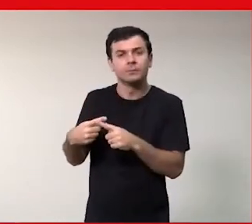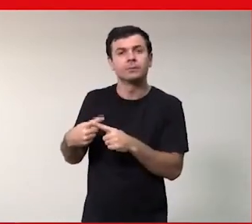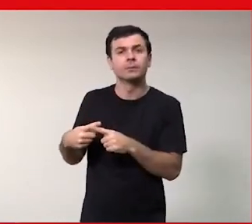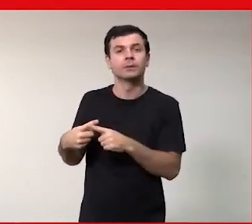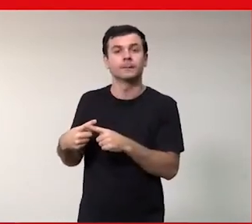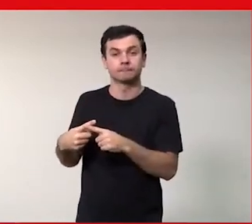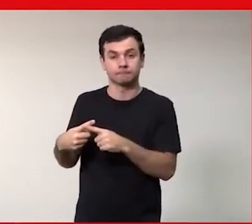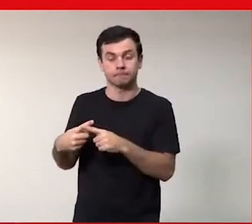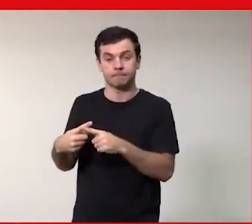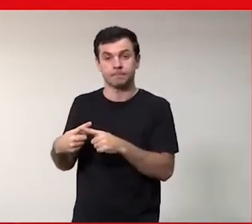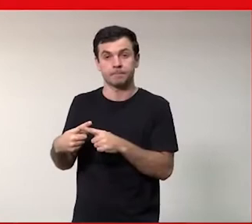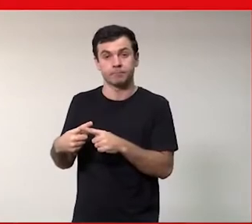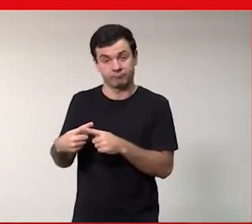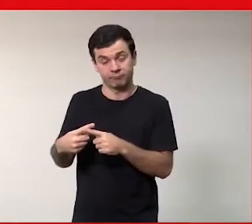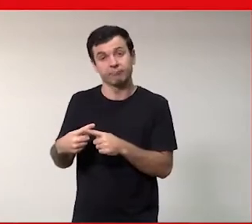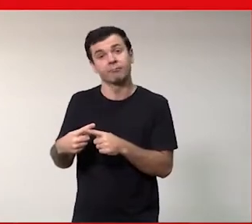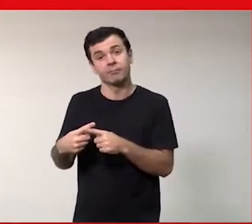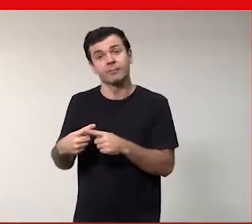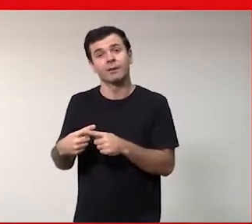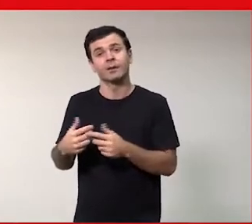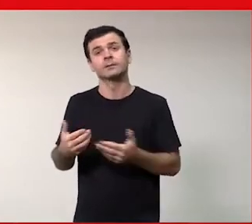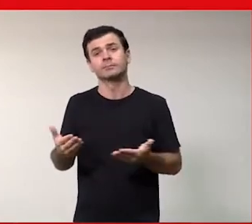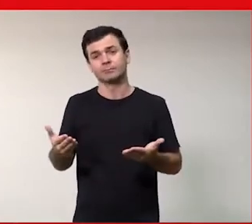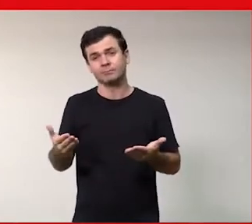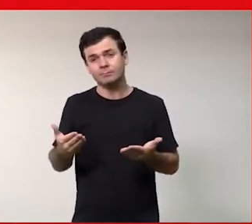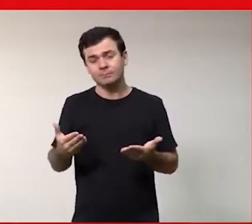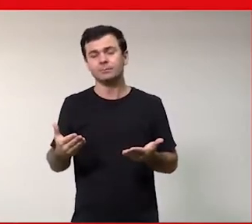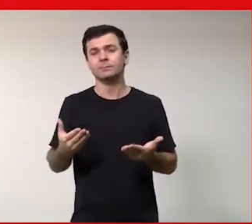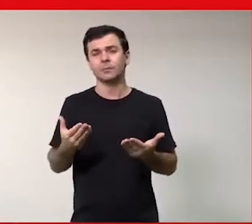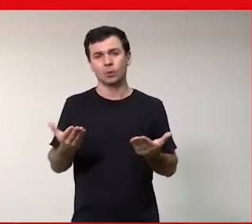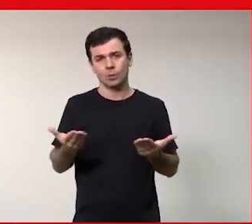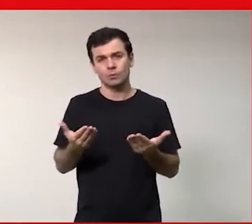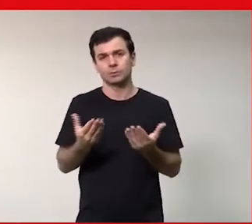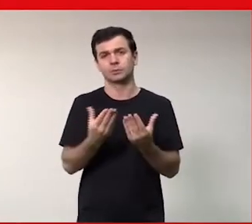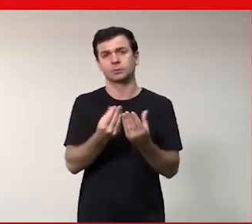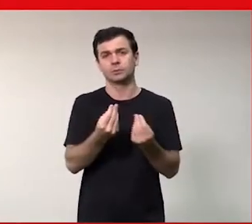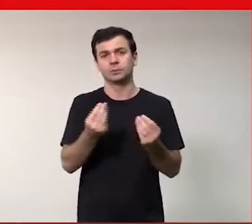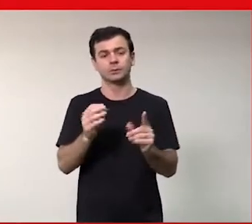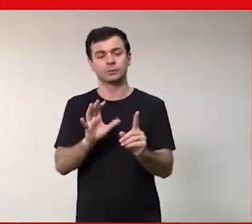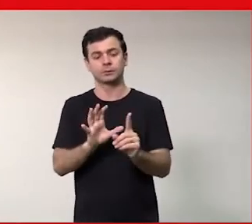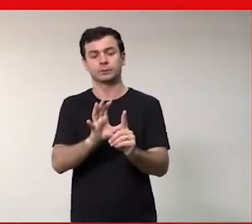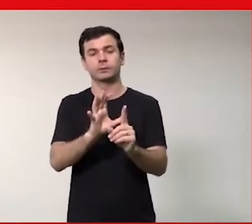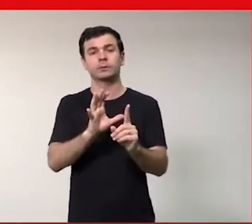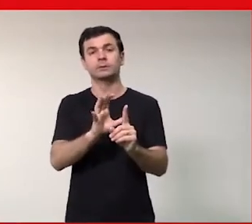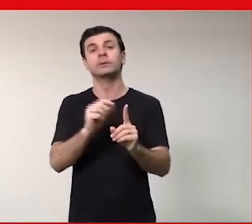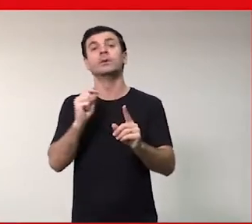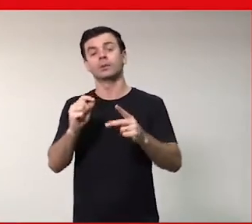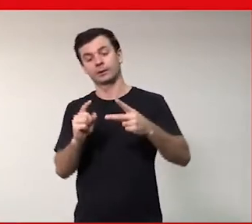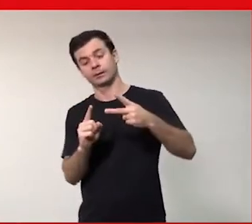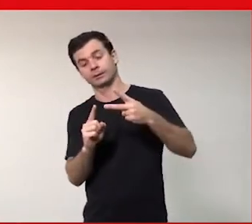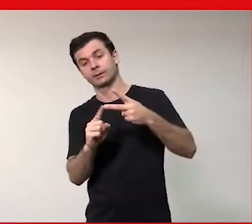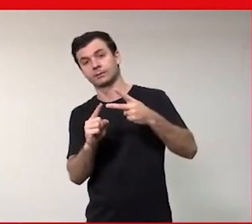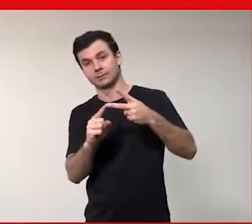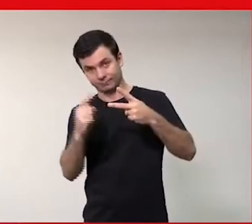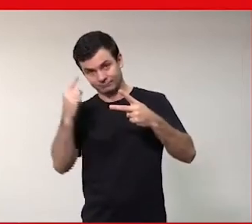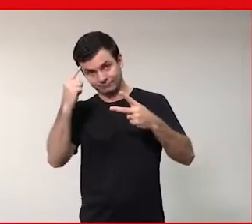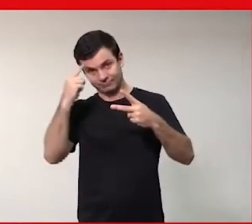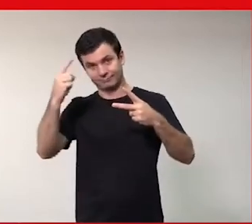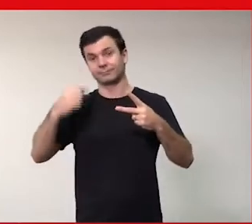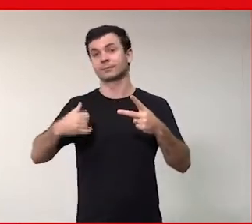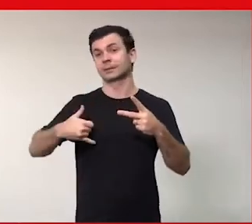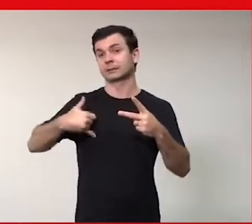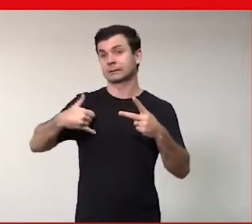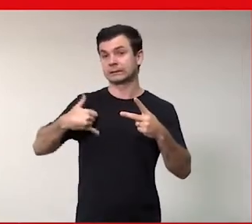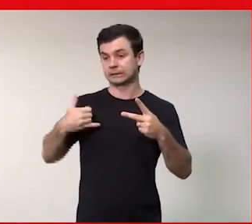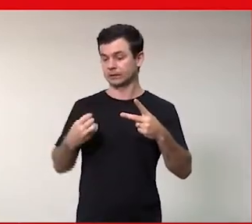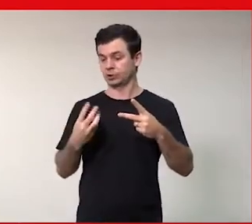Porque pelas coisas que estão influenciando essa outra geração, essa geração que vem atrás da minha geração que é essa geração